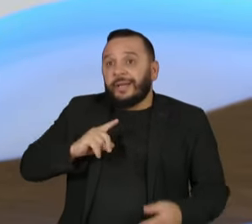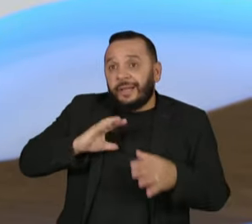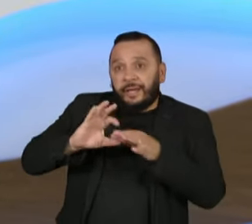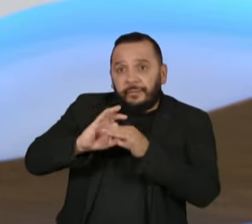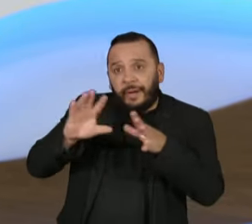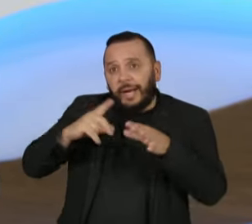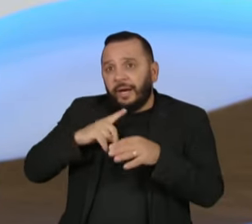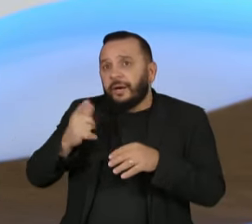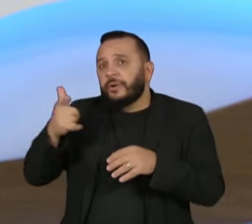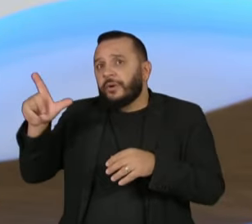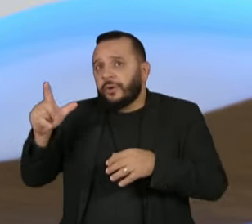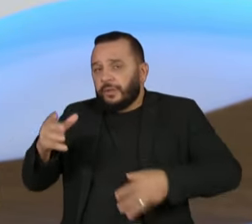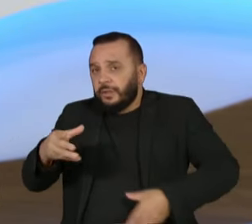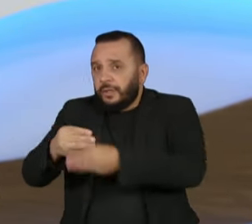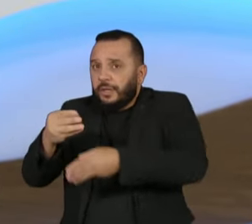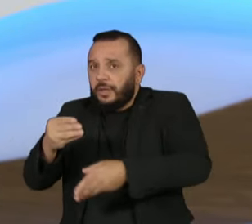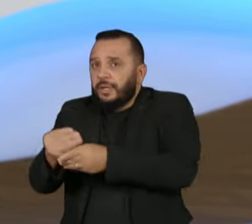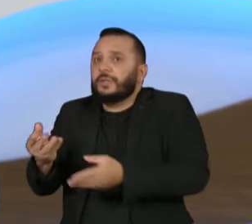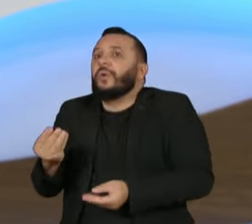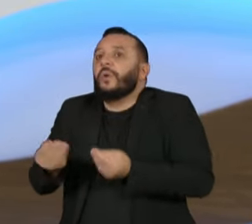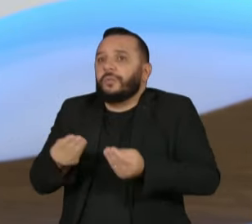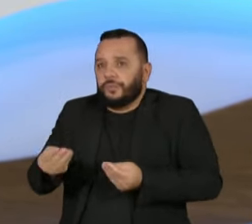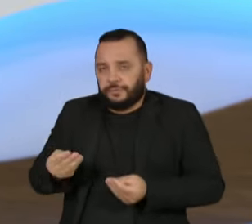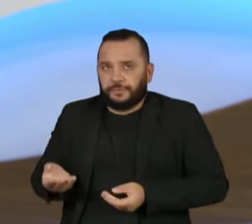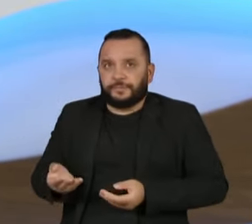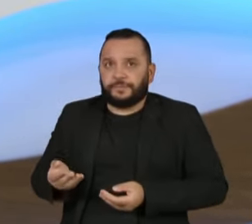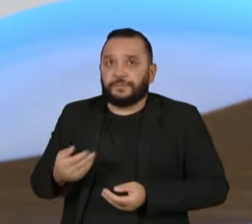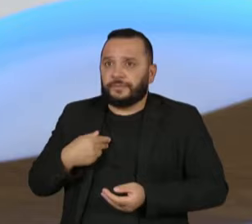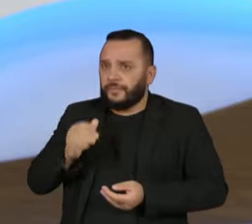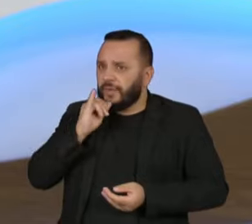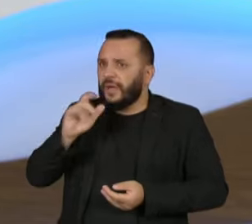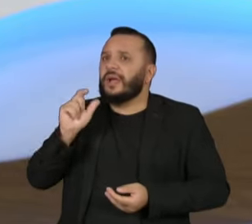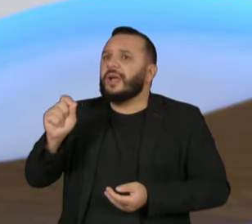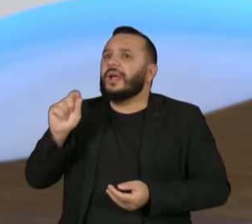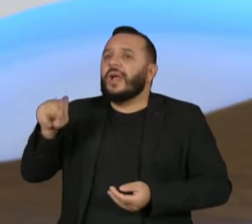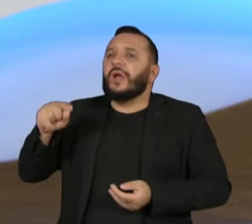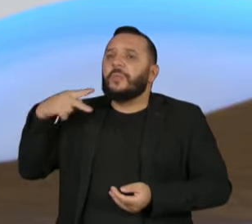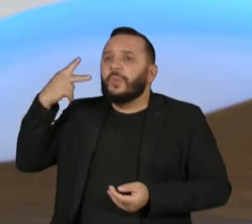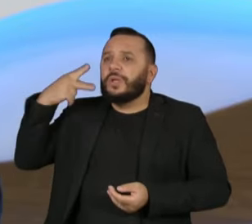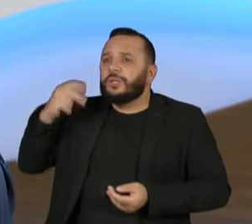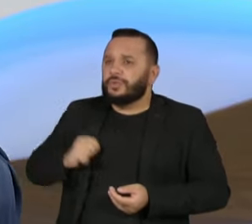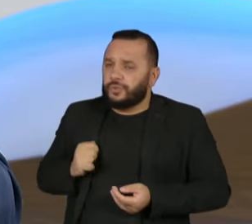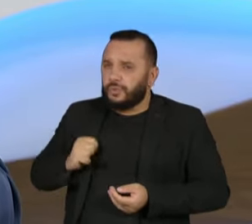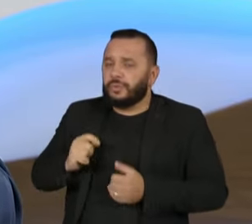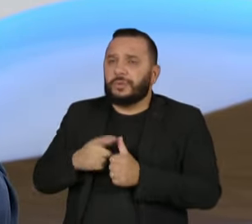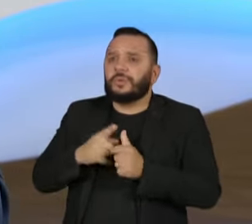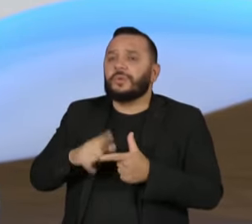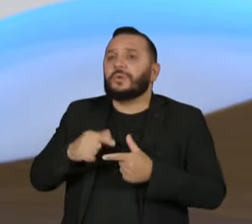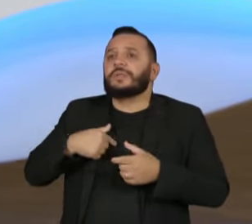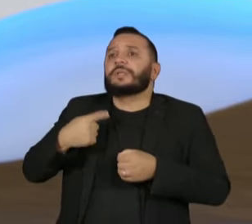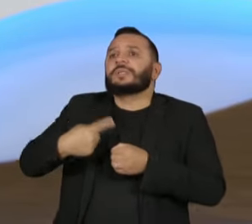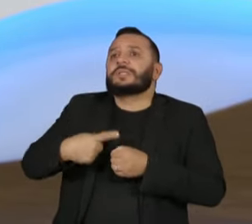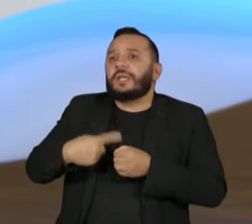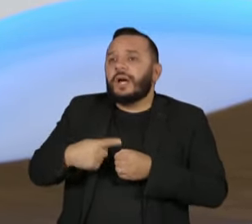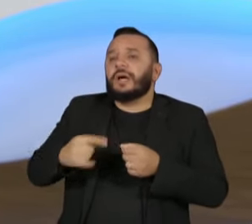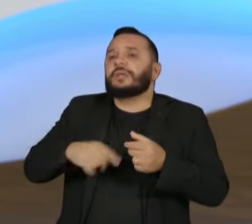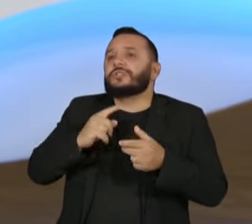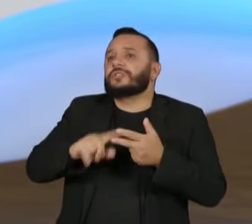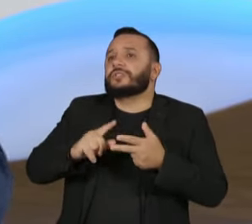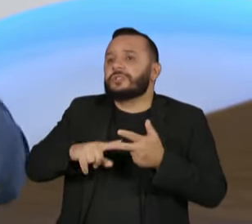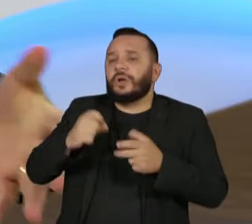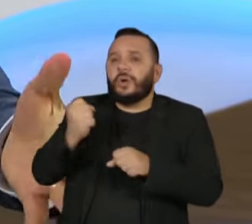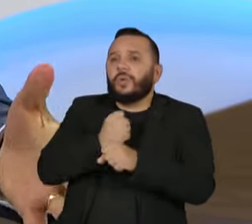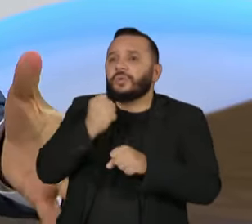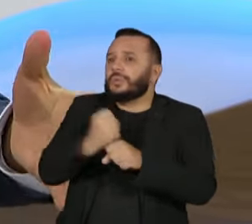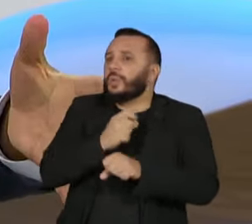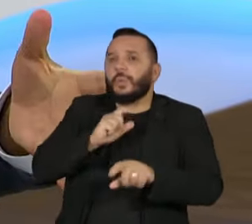emendas, o que ele faz? Ele diz, quem é o parlamentar, qual é o município, qual é a obra, qual é o equipamento,